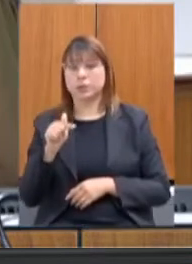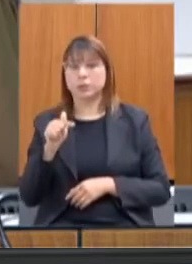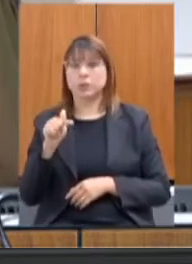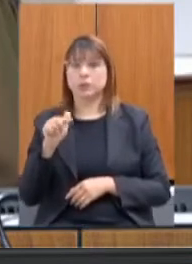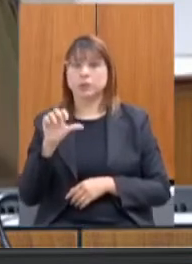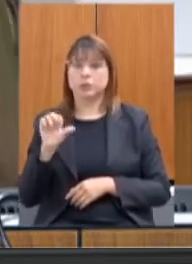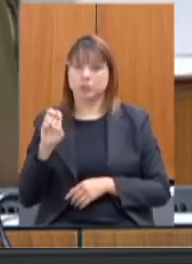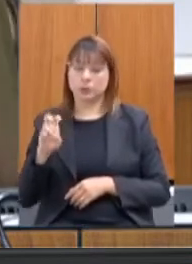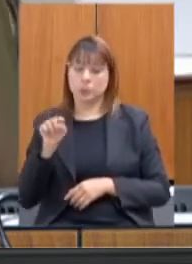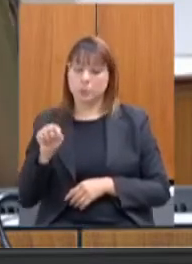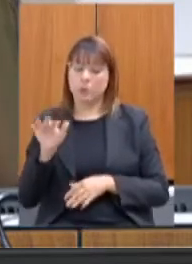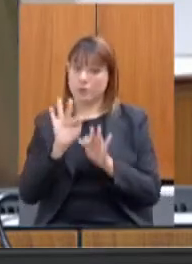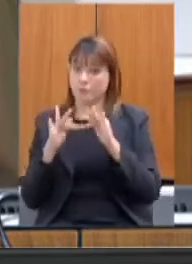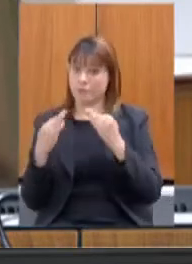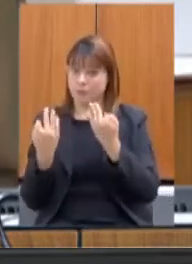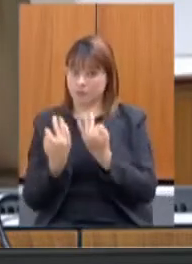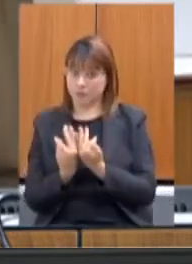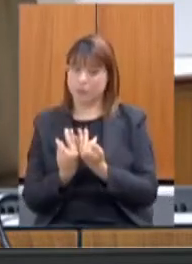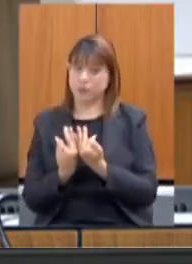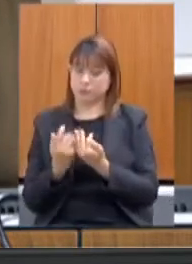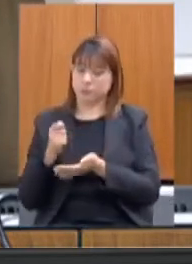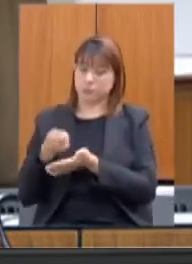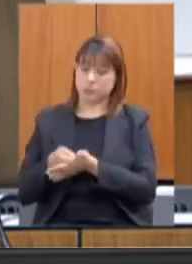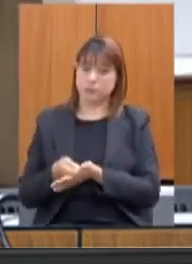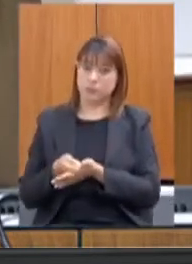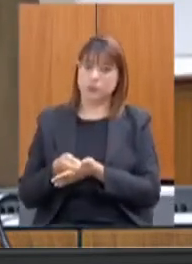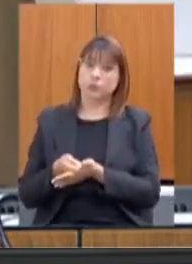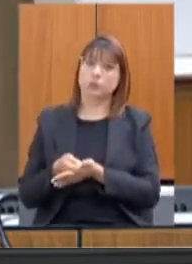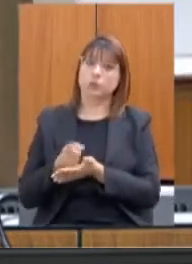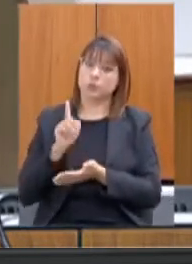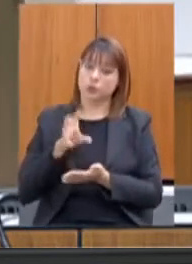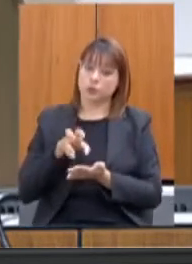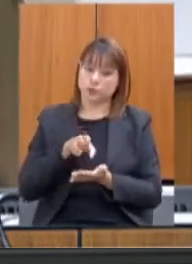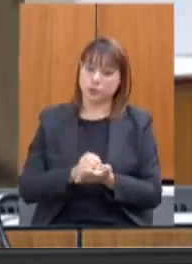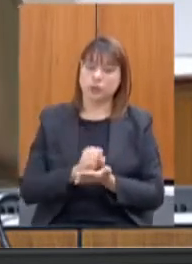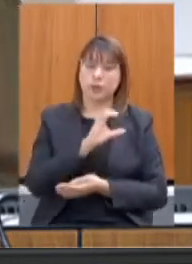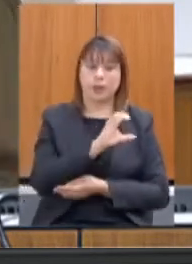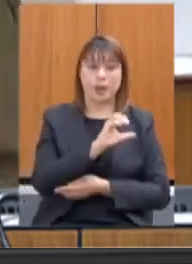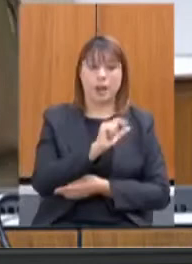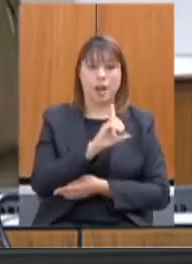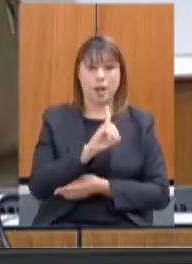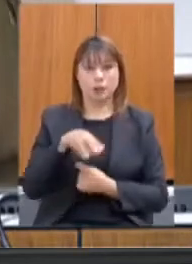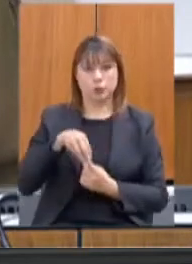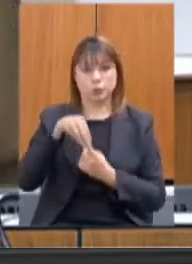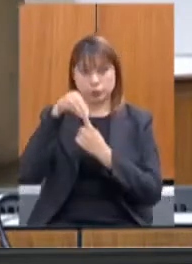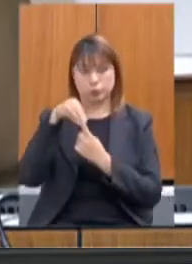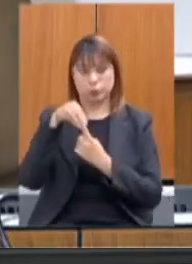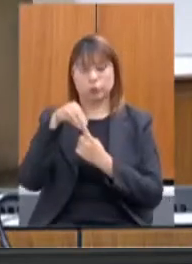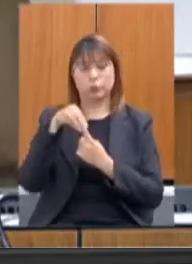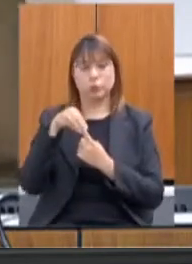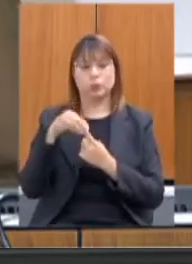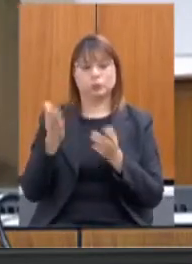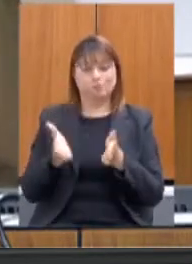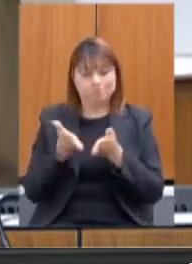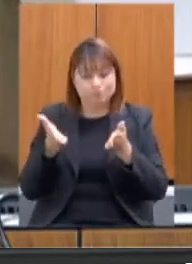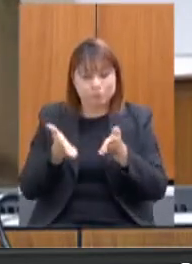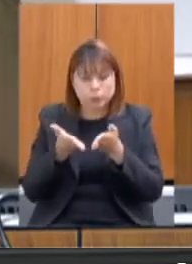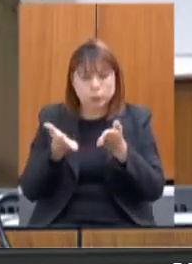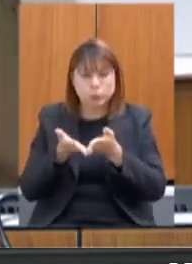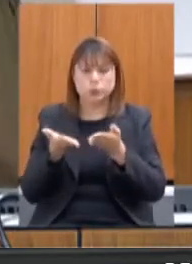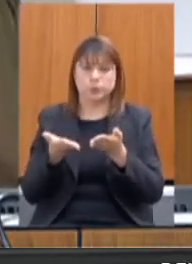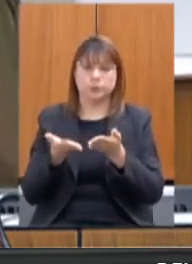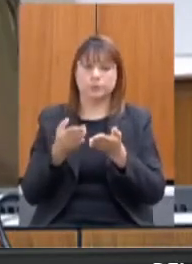famílias em extrema, cadastradas no Cade Único como extrema pobreza. Isso representa